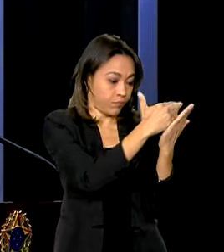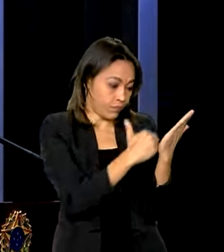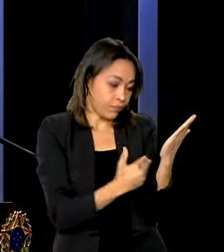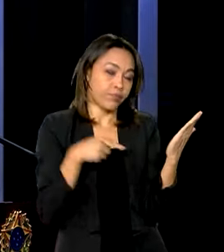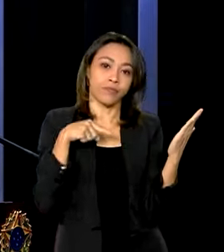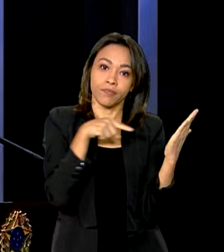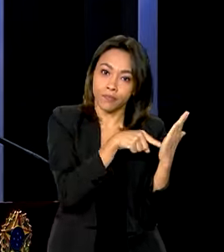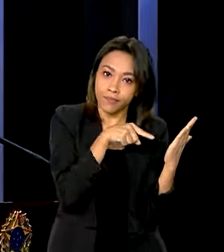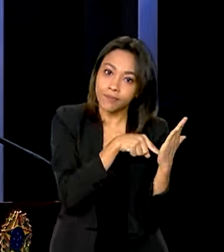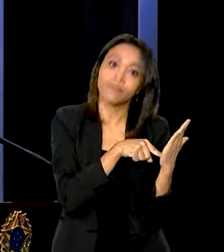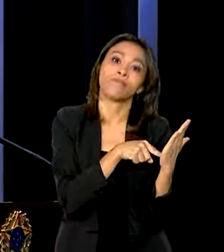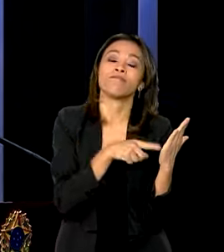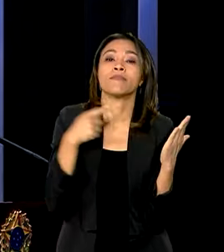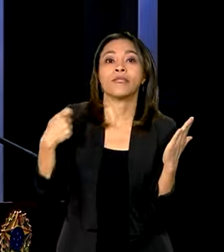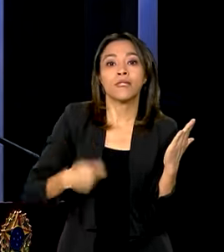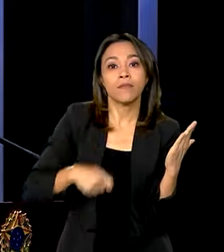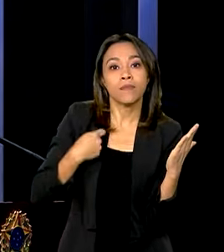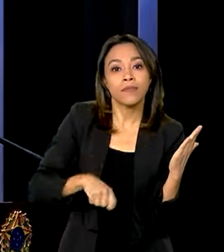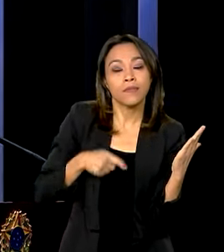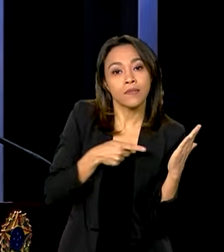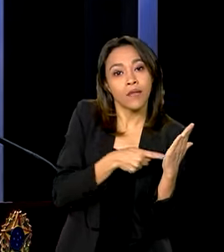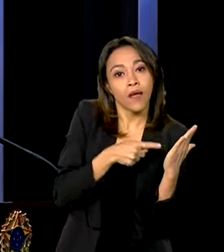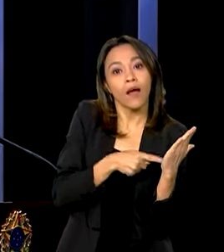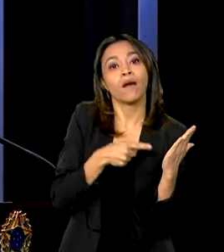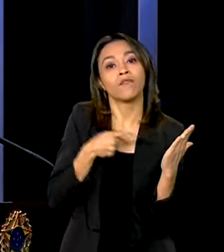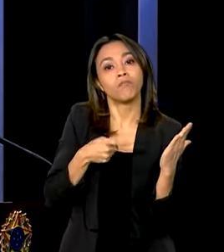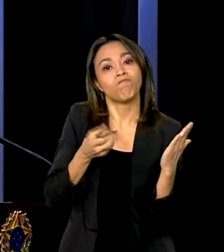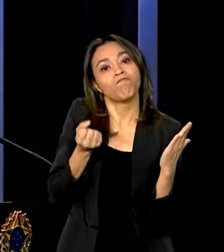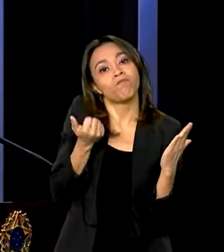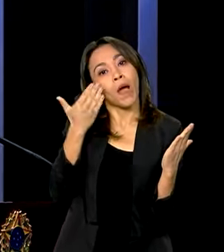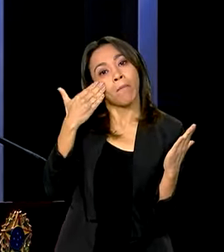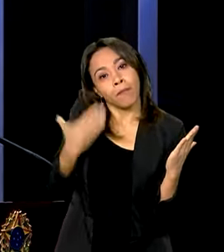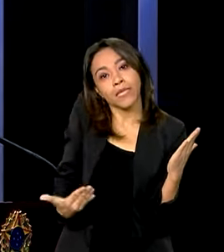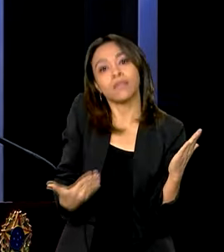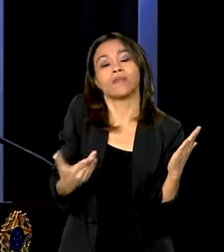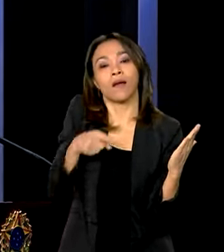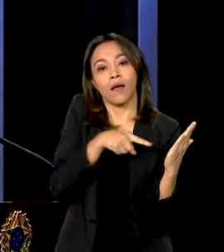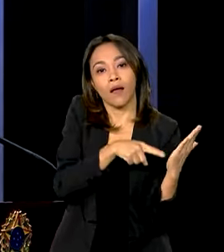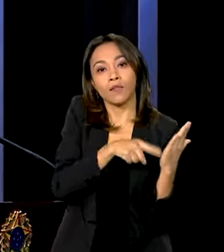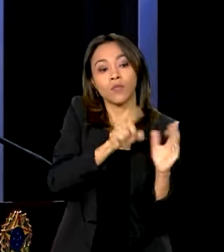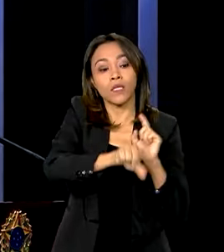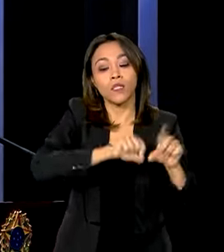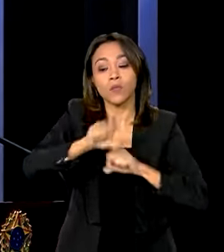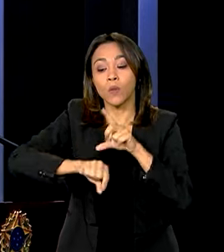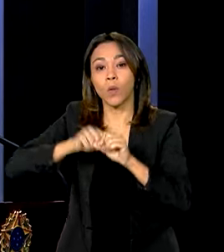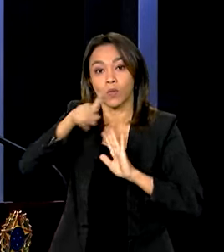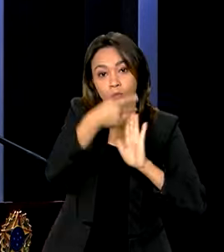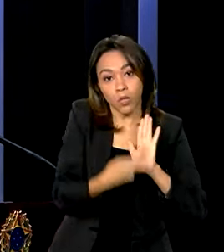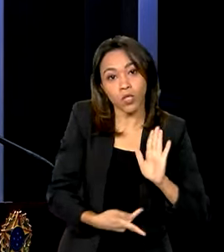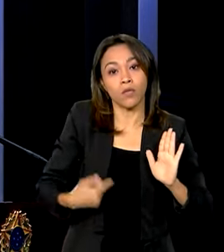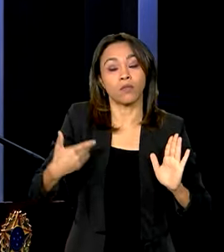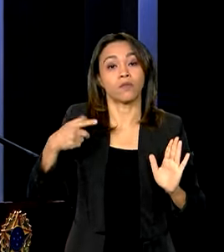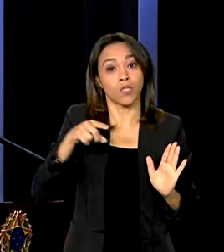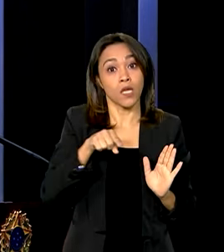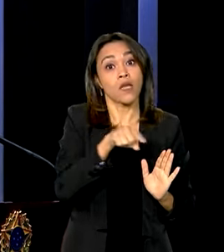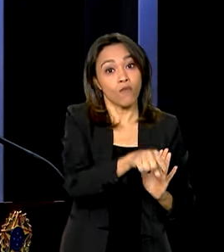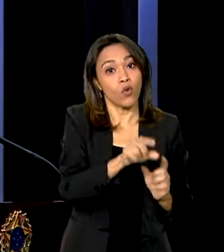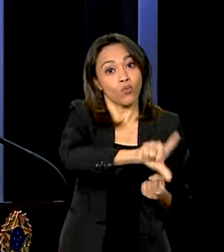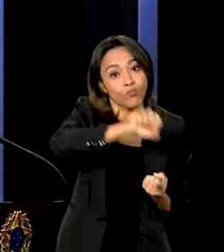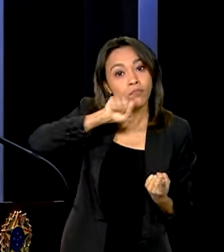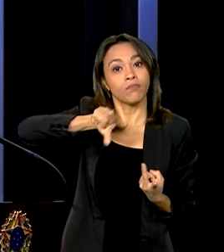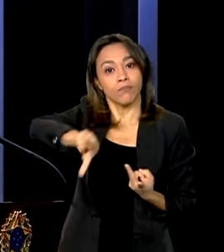com o seu objeto adequado, aquilo que foi apresentado no processo seletivo, todas elas foram